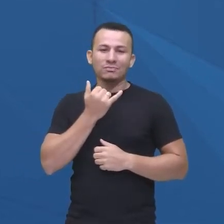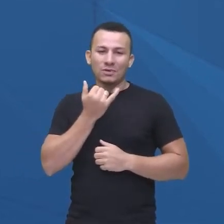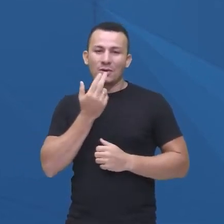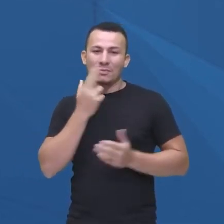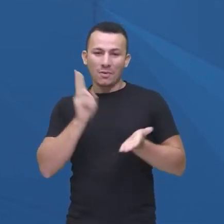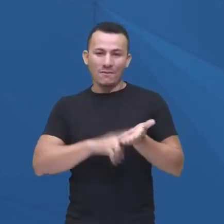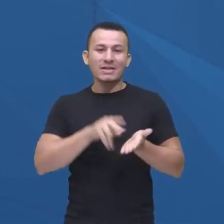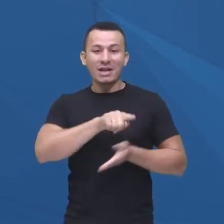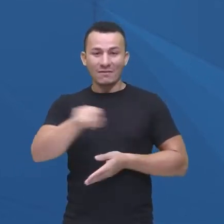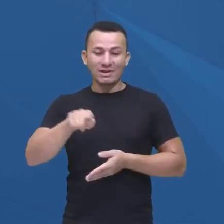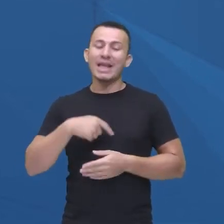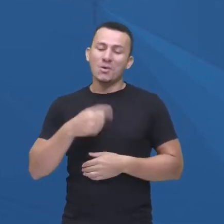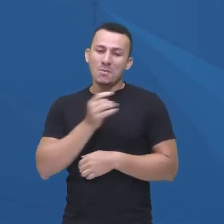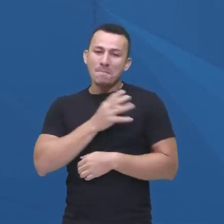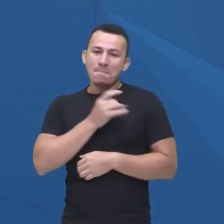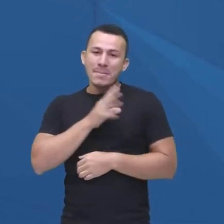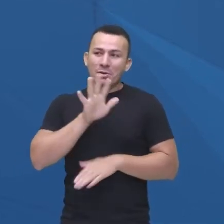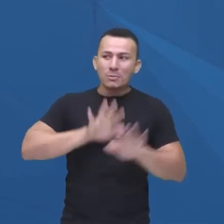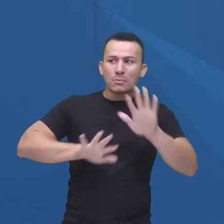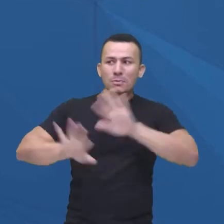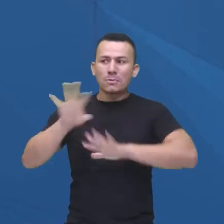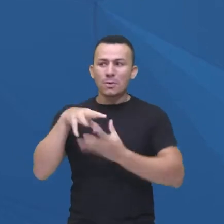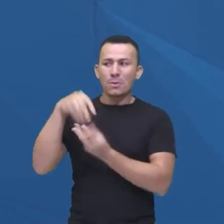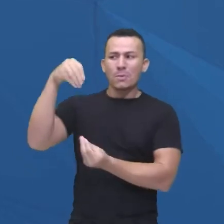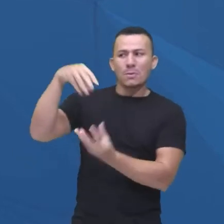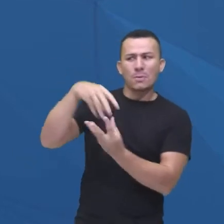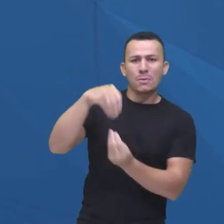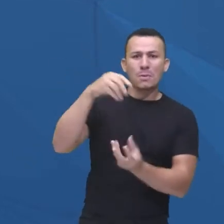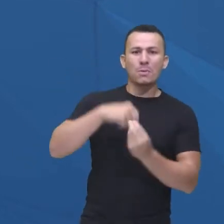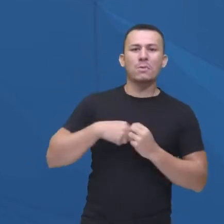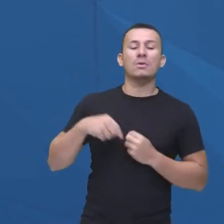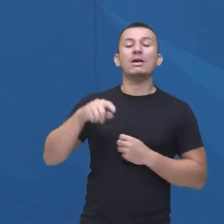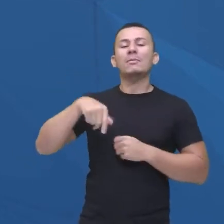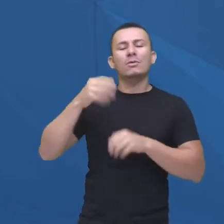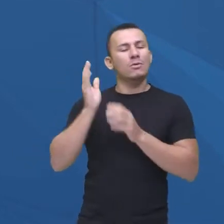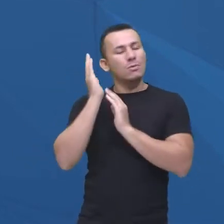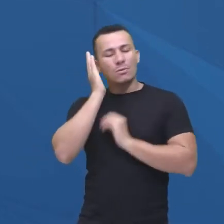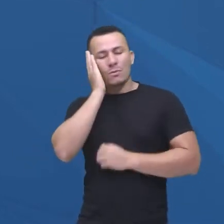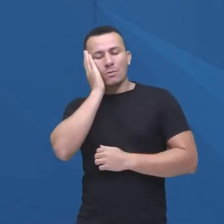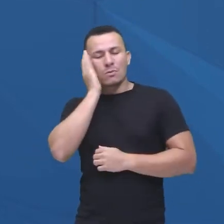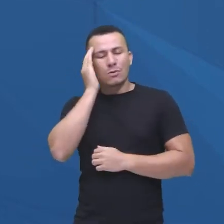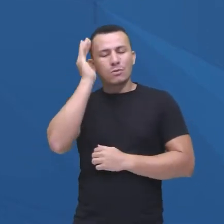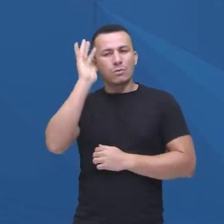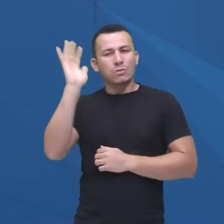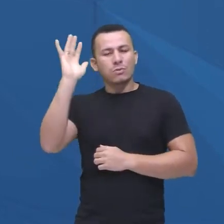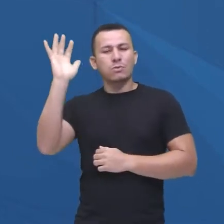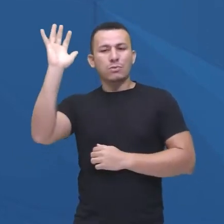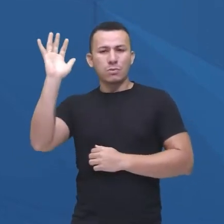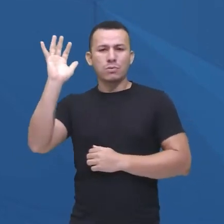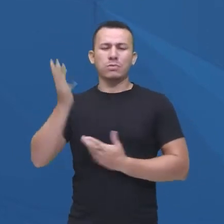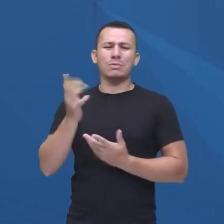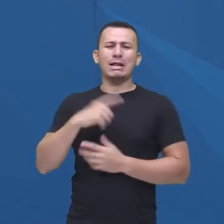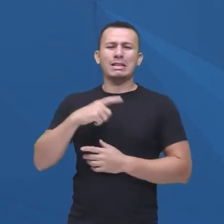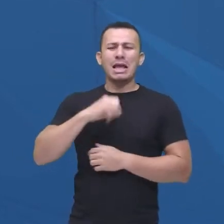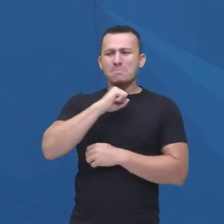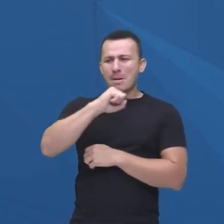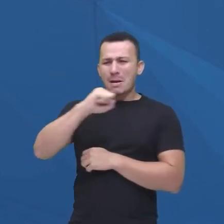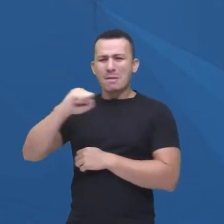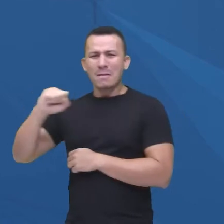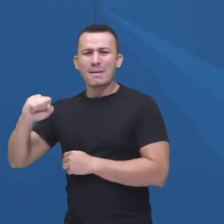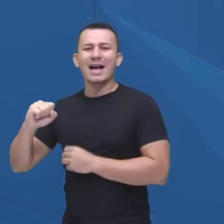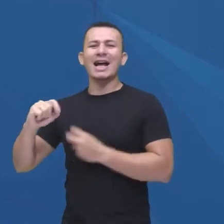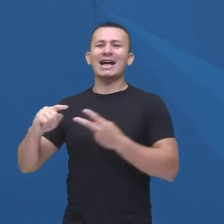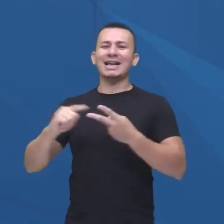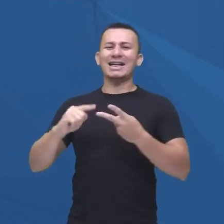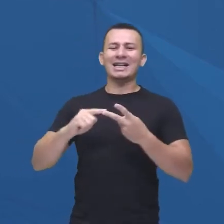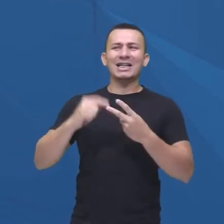medo. Se eu assistir sozinha, vou ter pesadelo de noite, tá bom? Não gosto muito, mano. Ainda mais assim quando vem negócio de exorcismo e tal, mexe muito